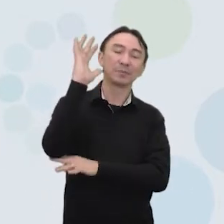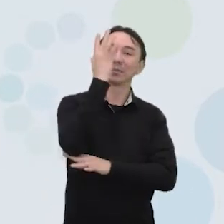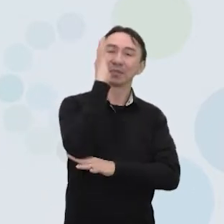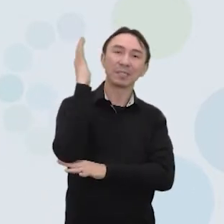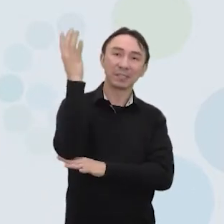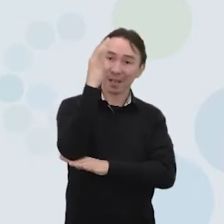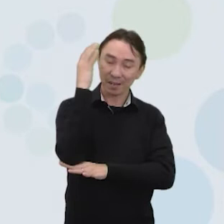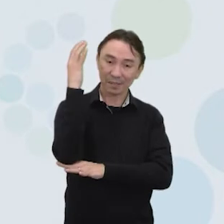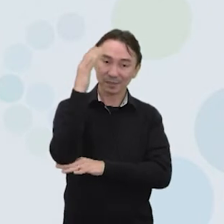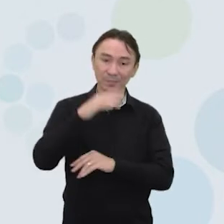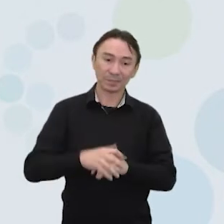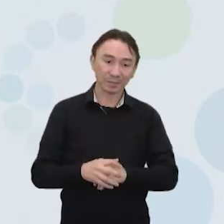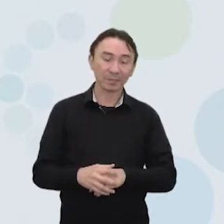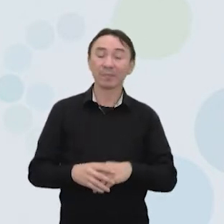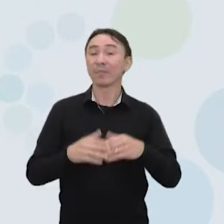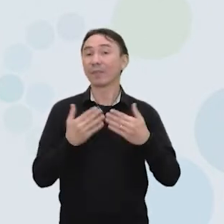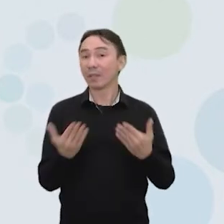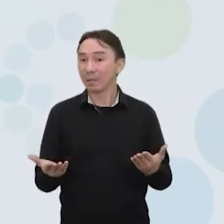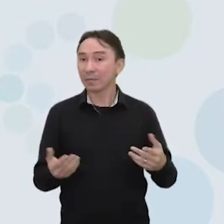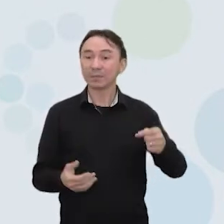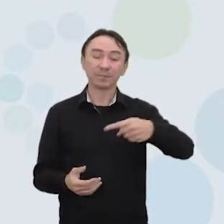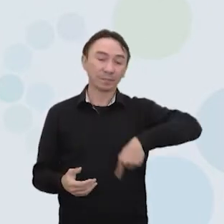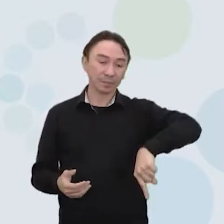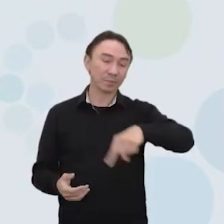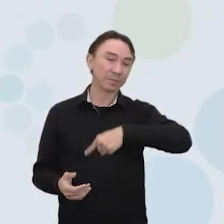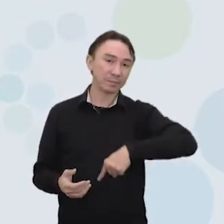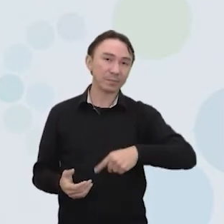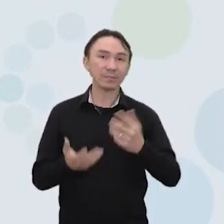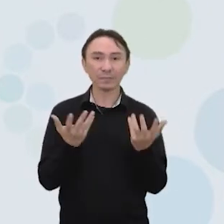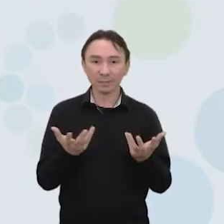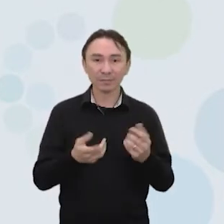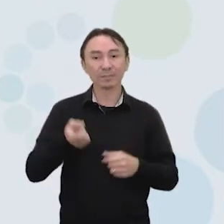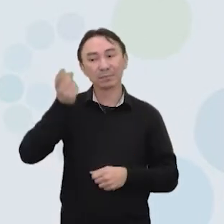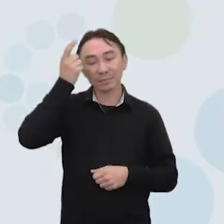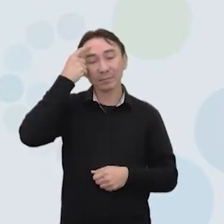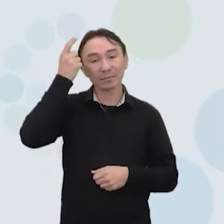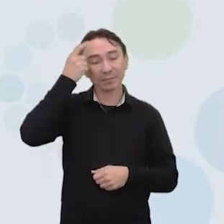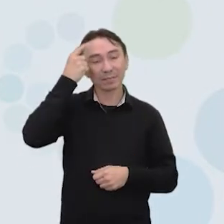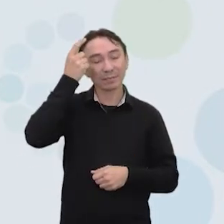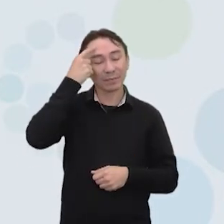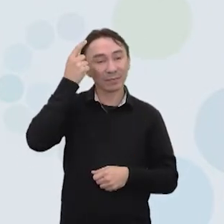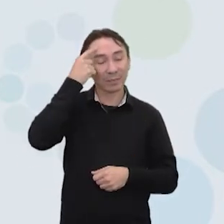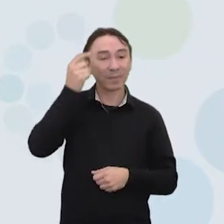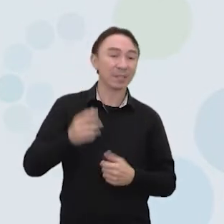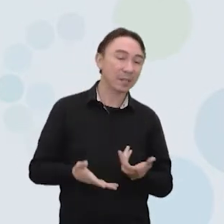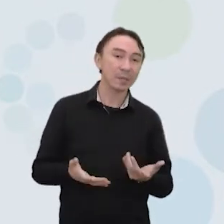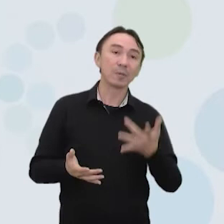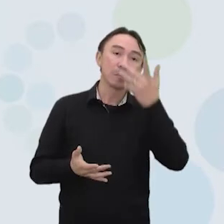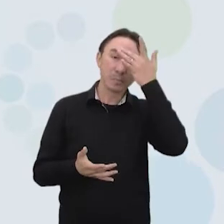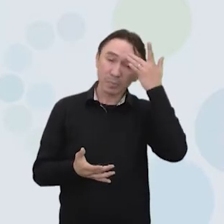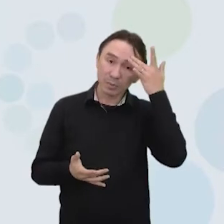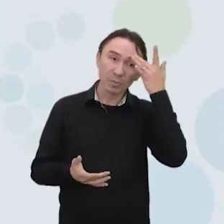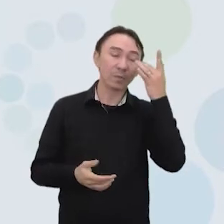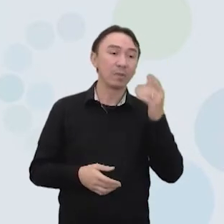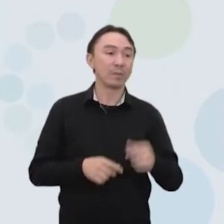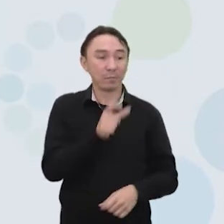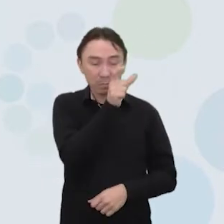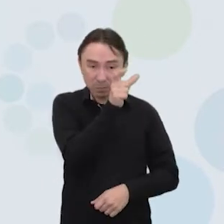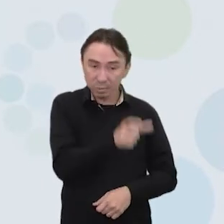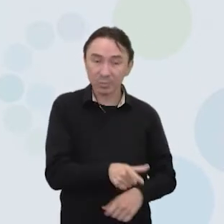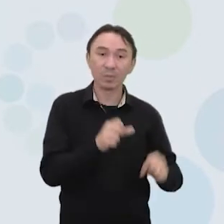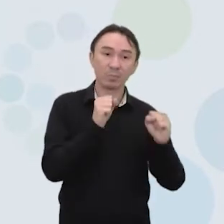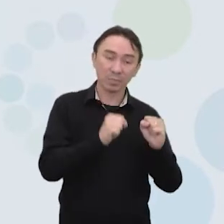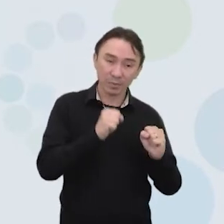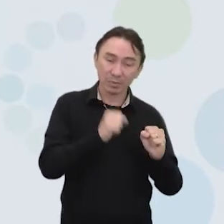mas o que a gente quer aqui é pensar como que o indivíduo influencia positivamente aí no nosso meio